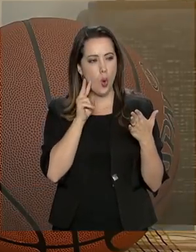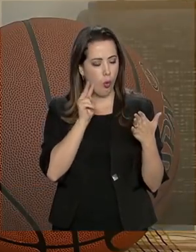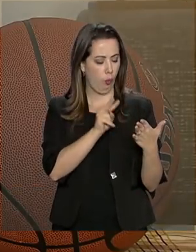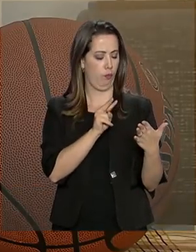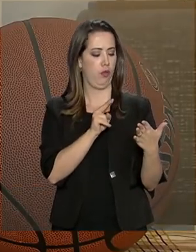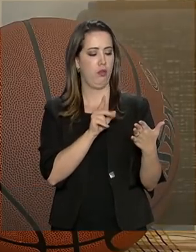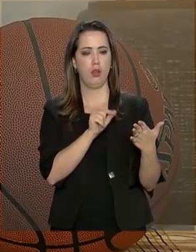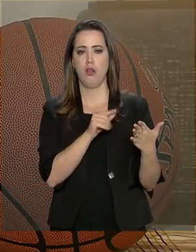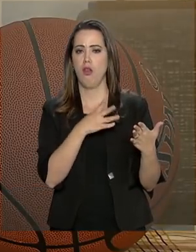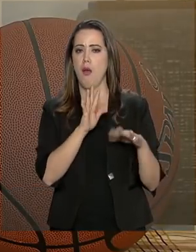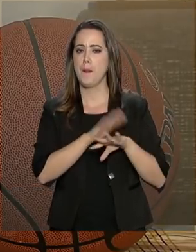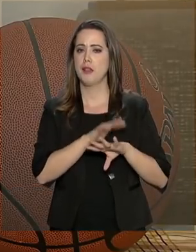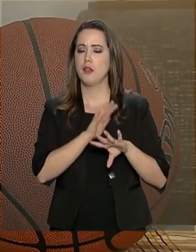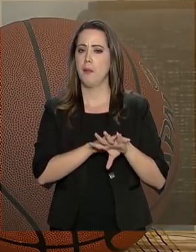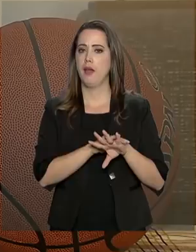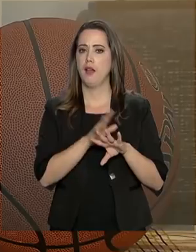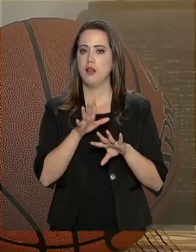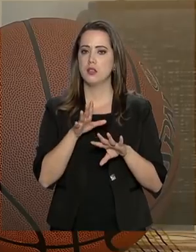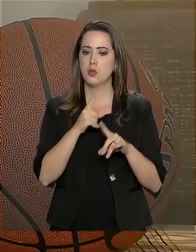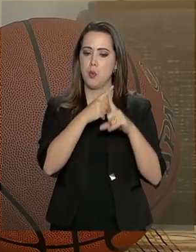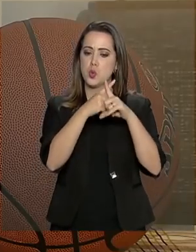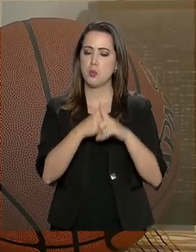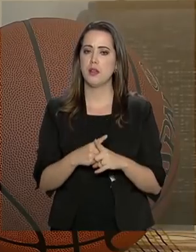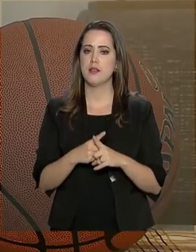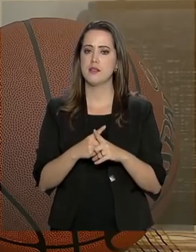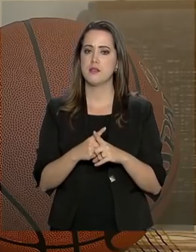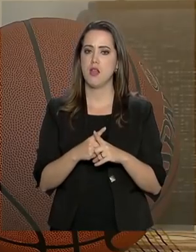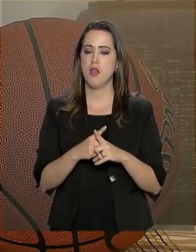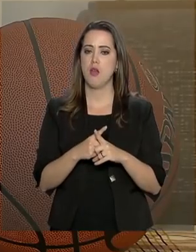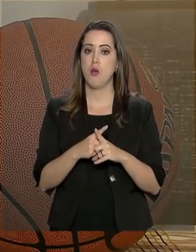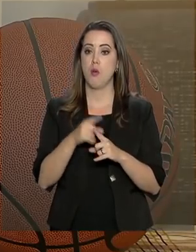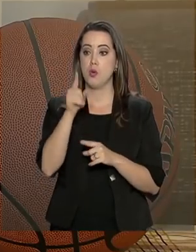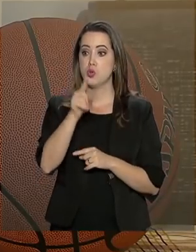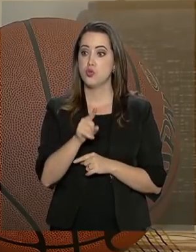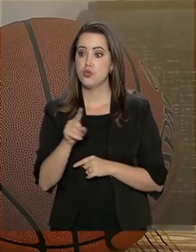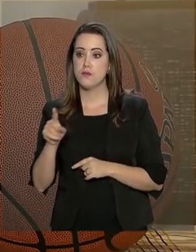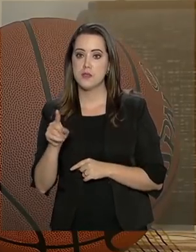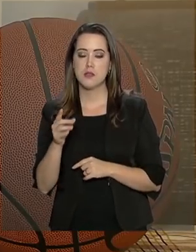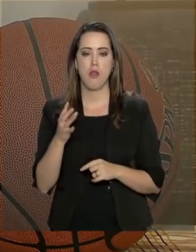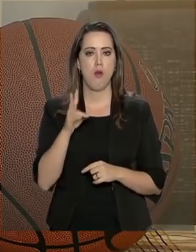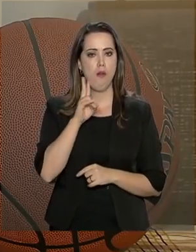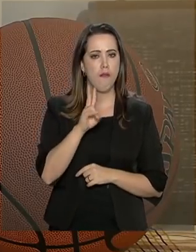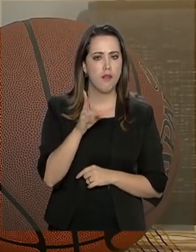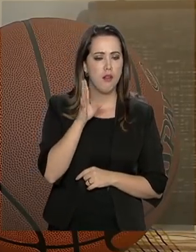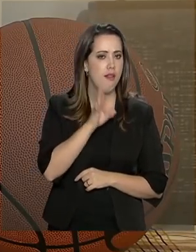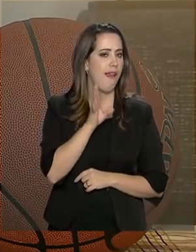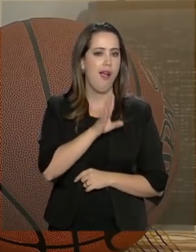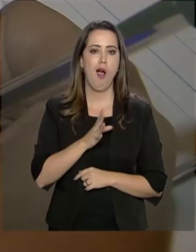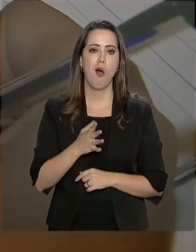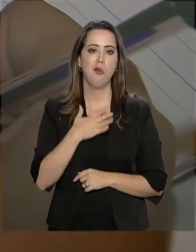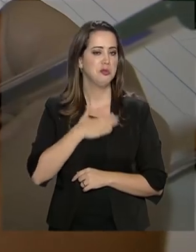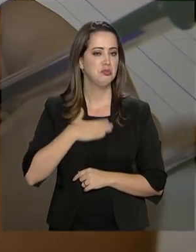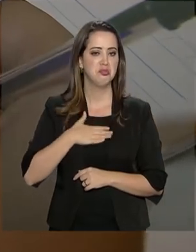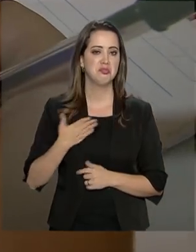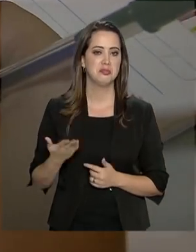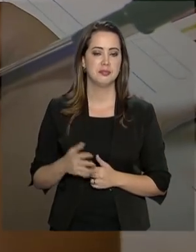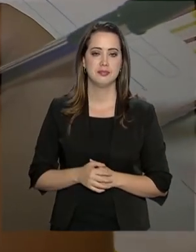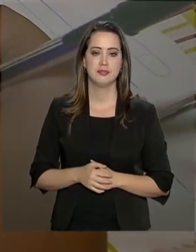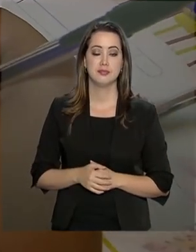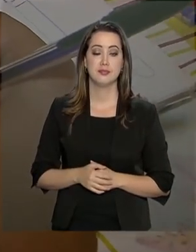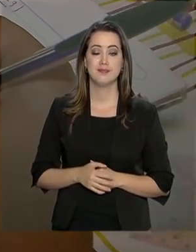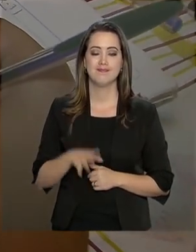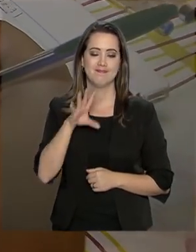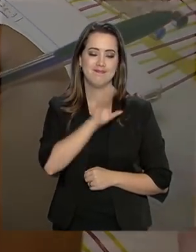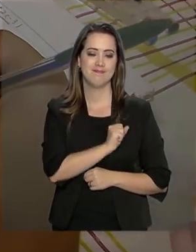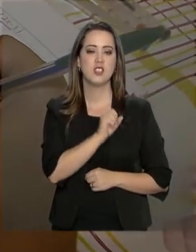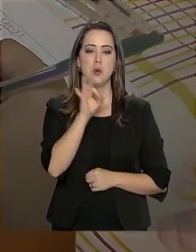a matemática era legal, eu comecei a gostar. E essa paixão